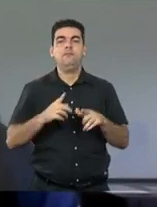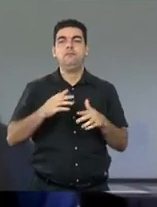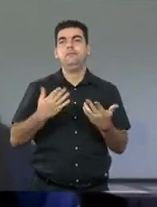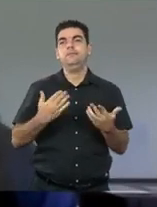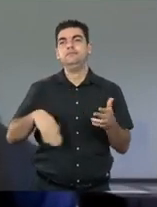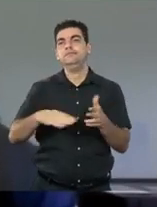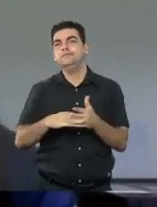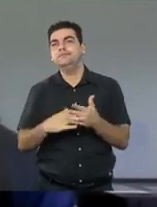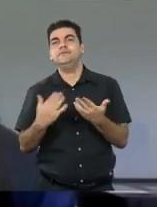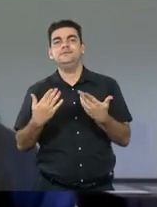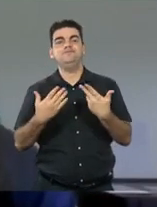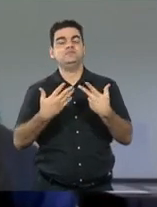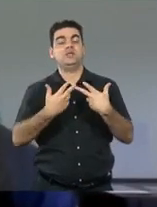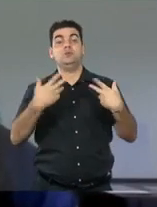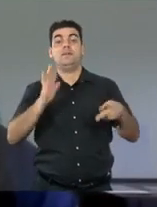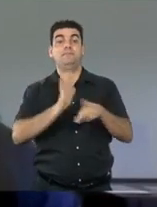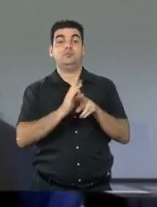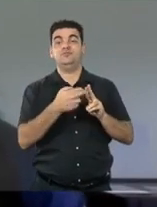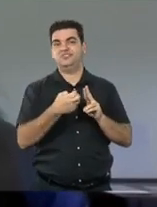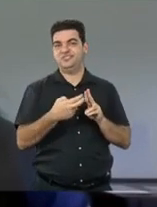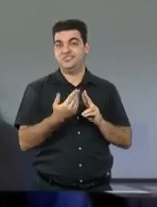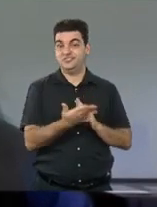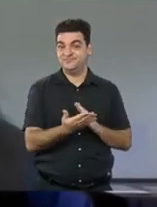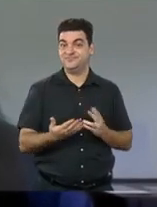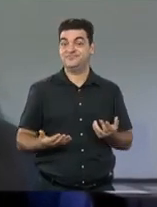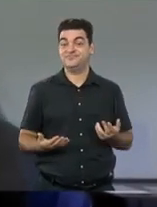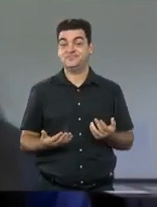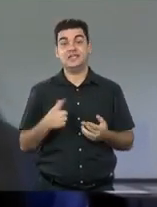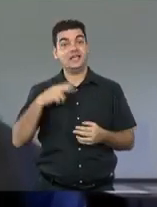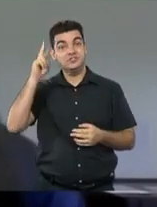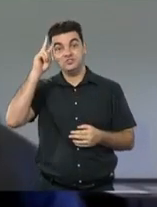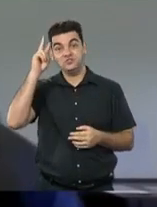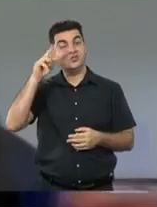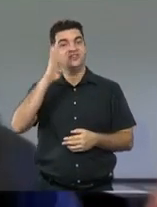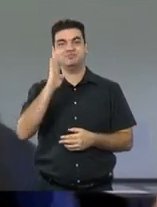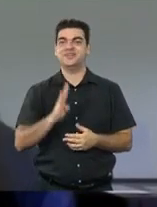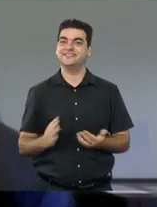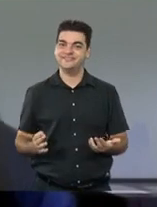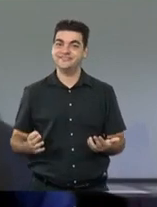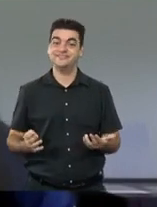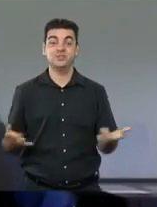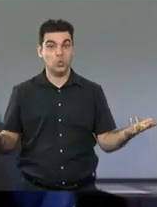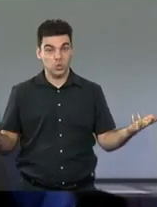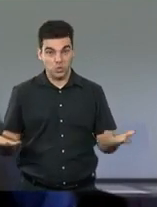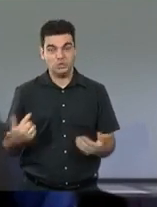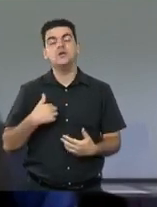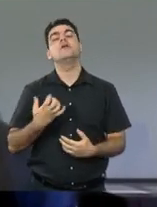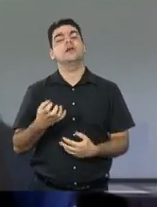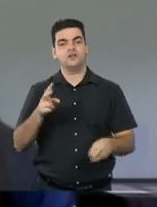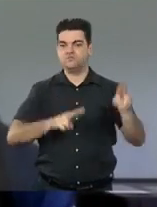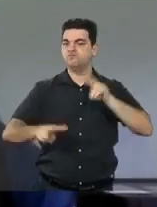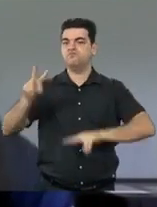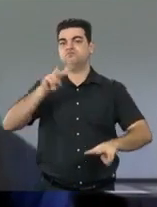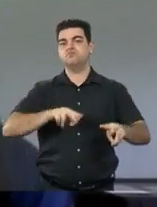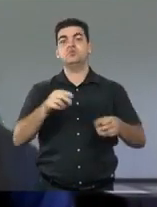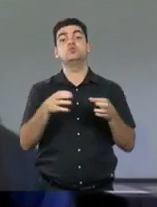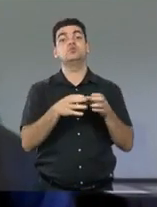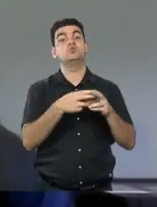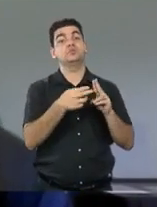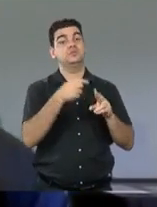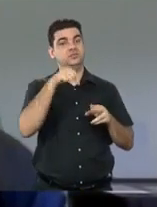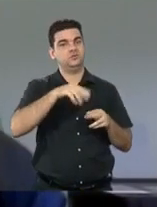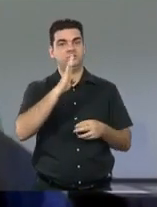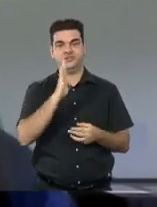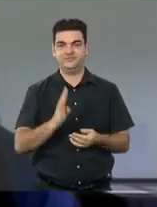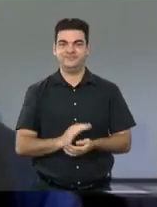tudo isso que me move, porque é necessário que se dê uma visibilidade da situação hoje dos povos indígenas no